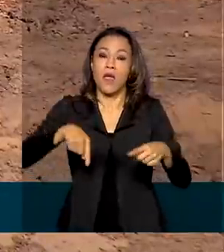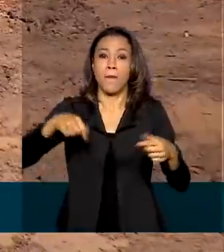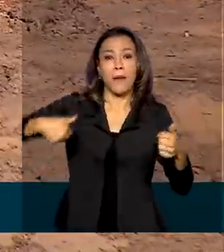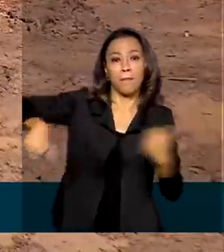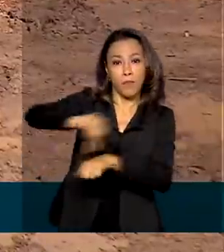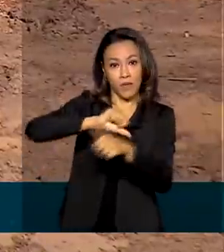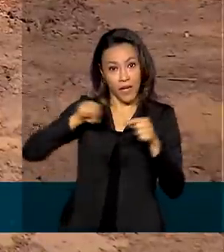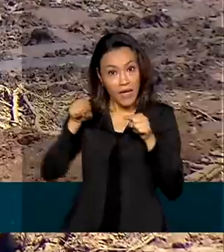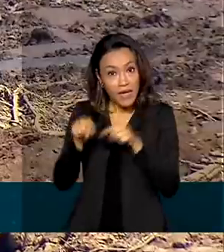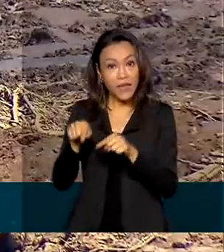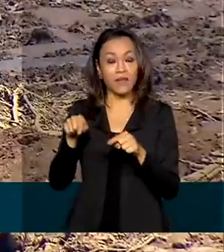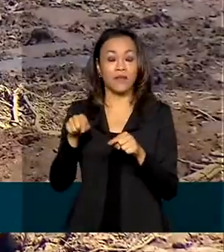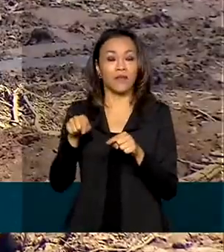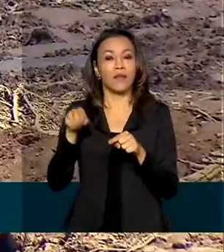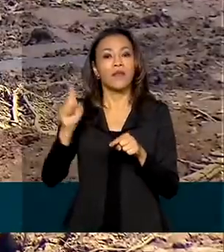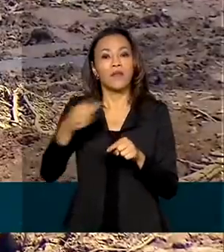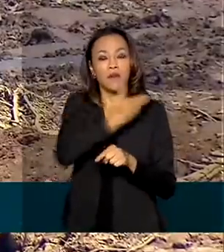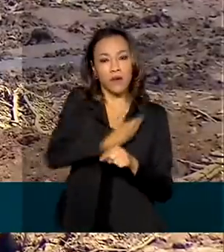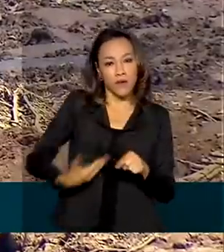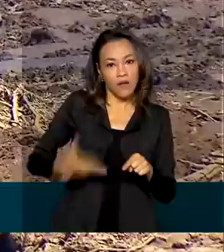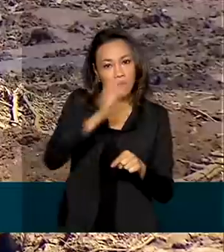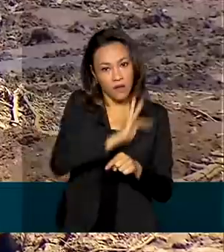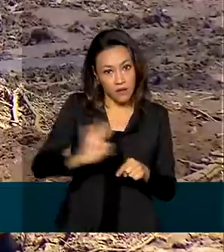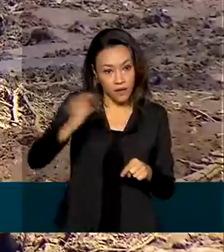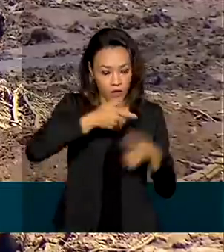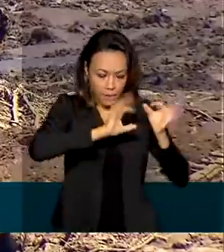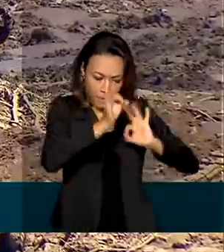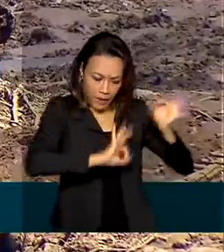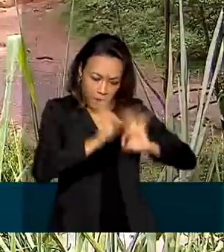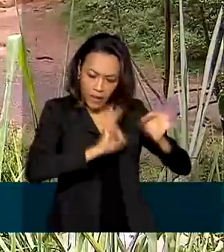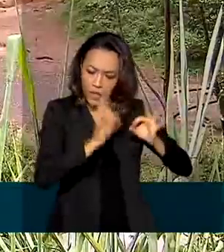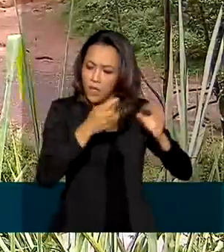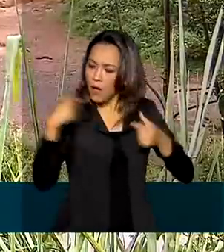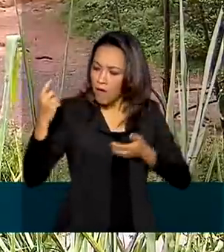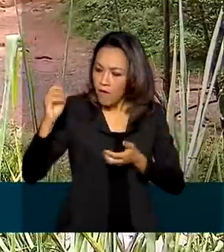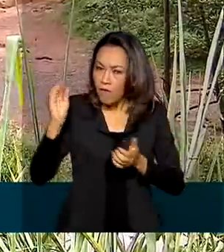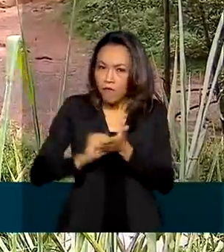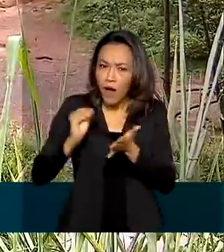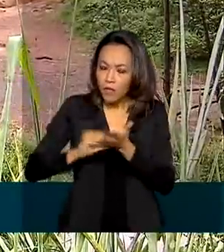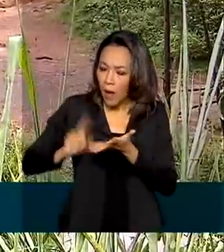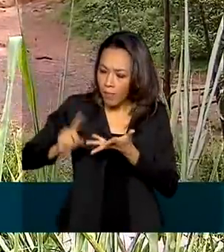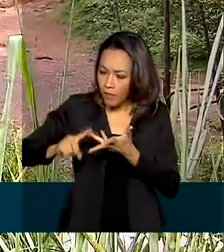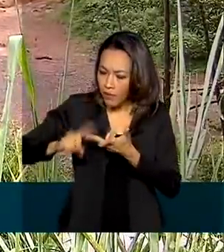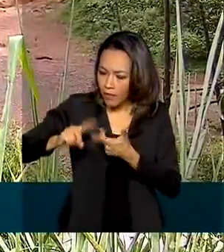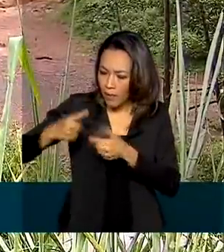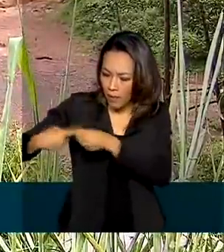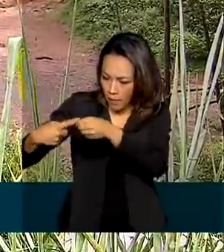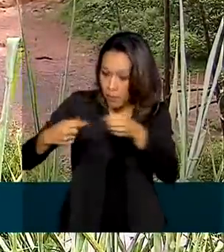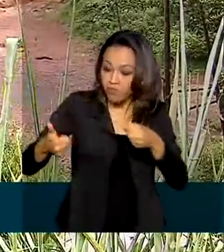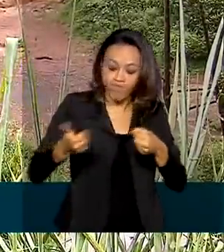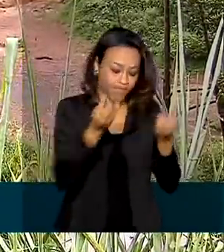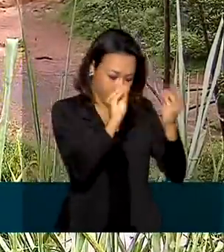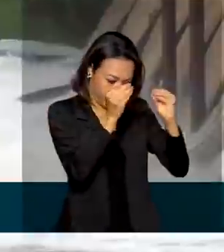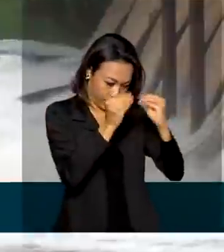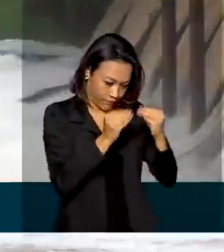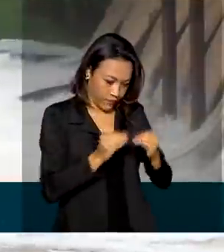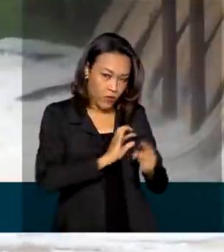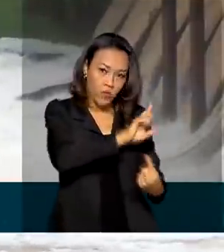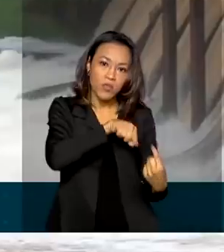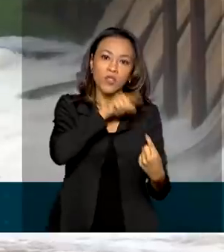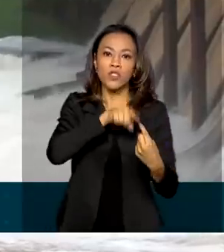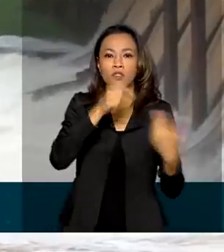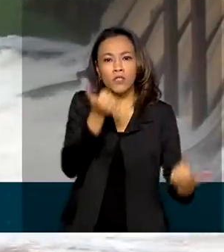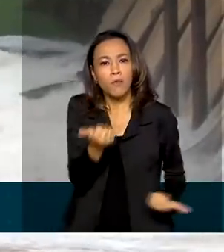governo federal está preparando um diagnóstico das necessidades de cada município, a fim de fortalecer